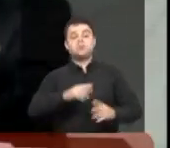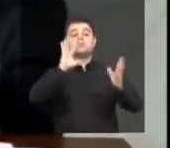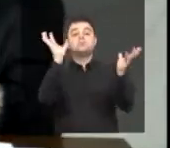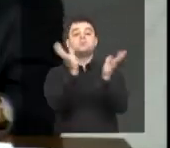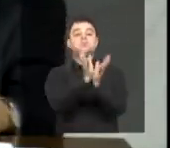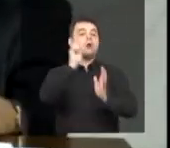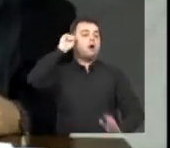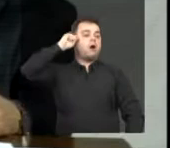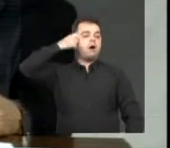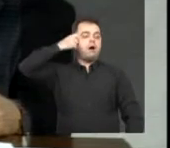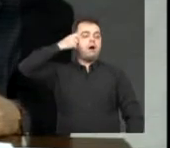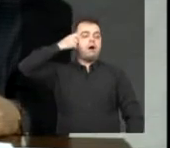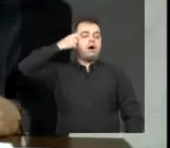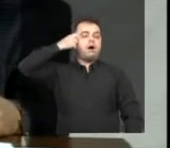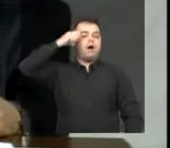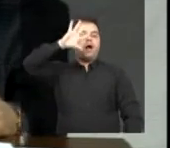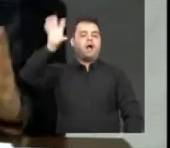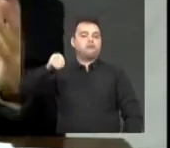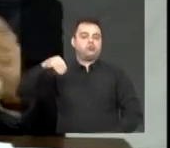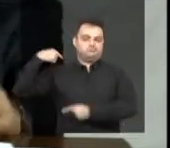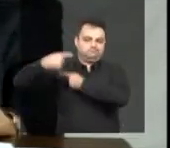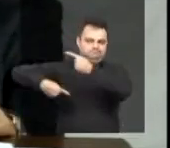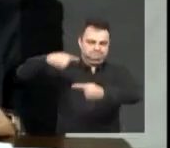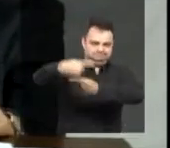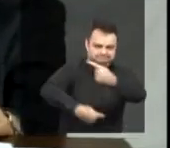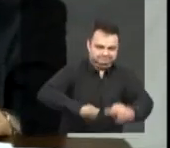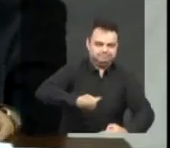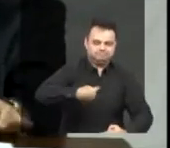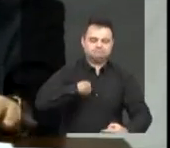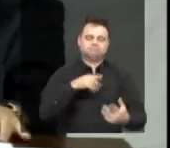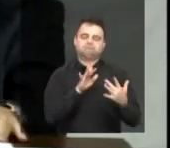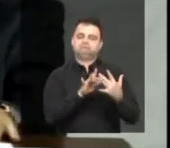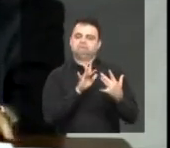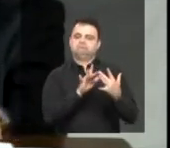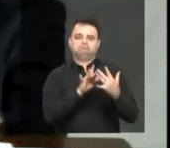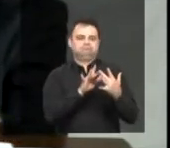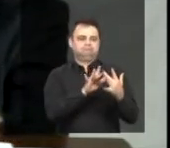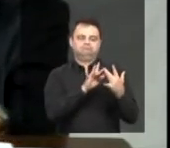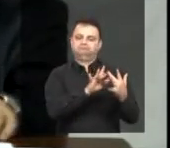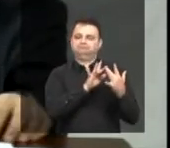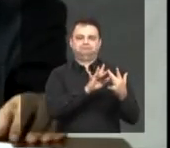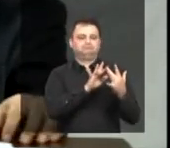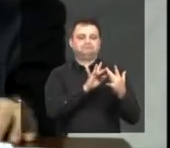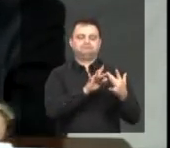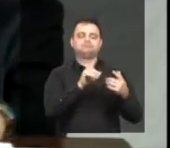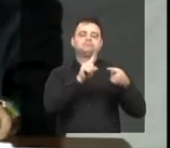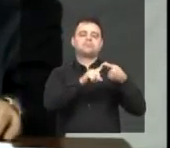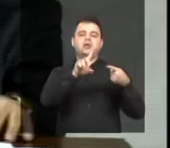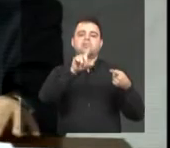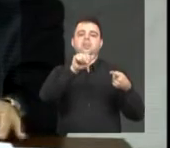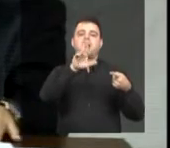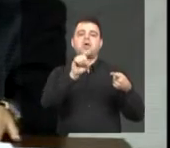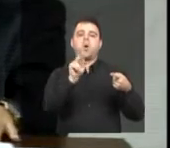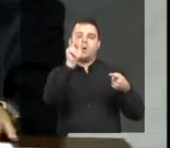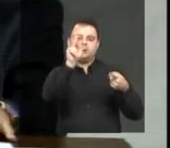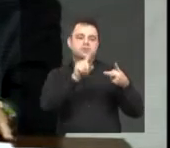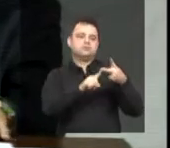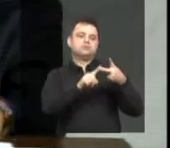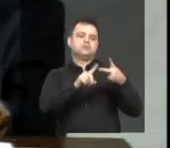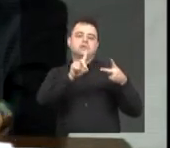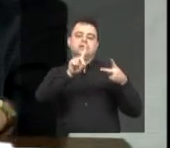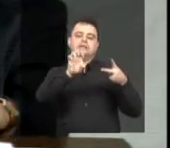forte com os afrodescendentes. Queria até mandar um abraço para o Darok, que é o presidente, e a Denise Maria, que é a vice